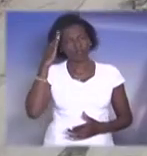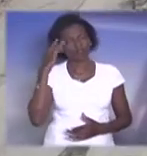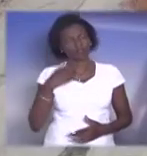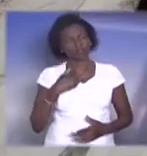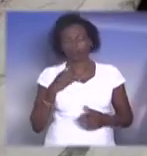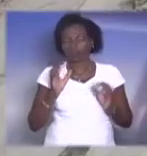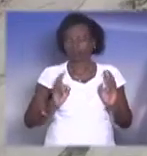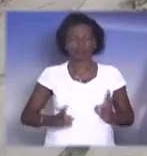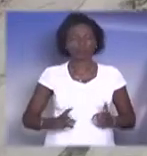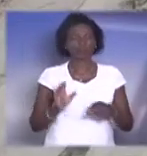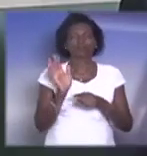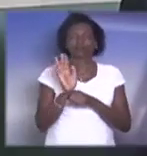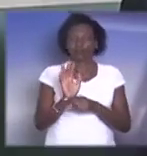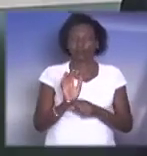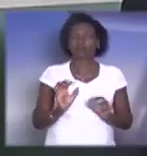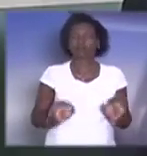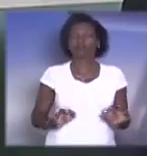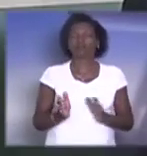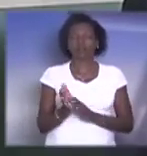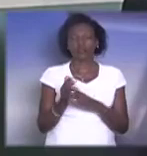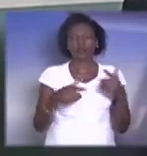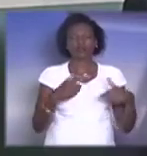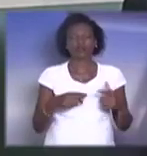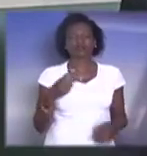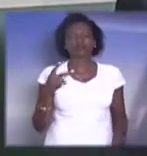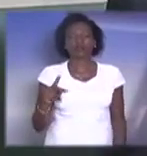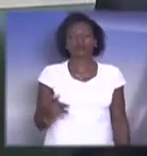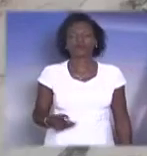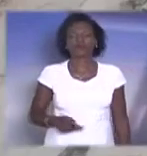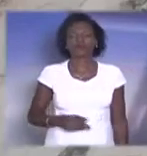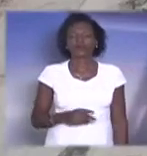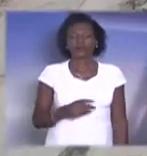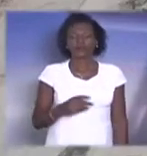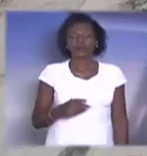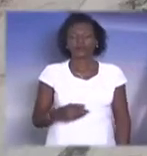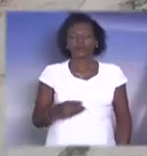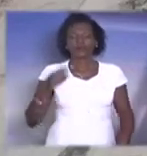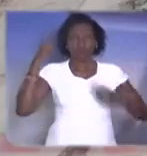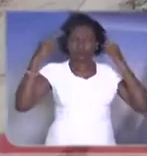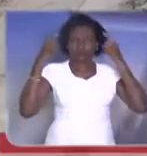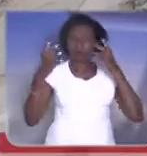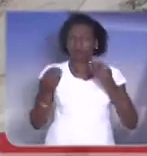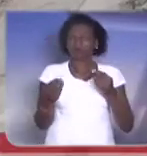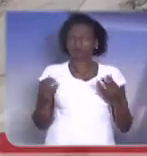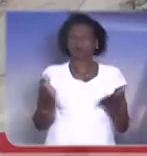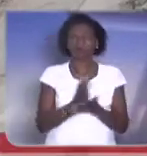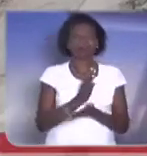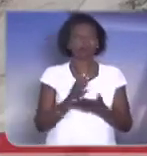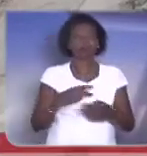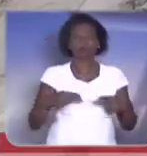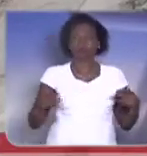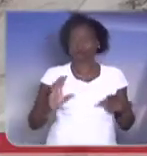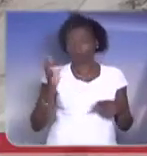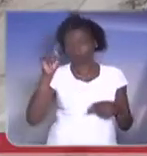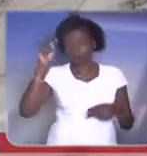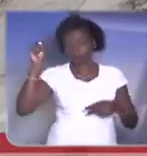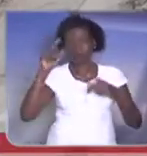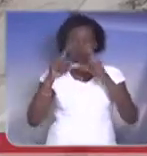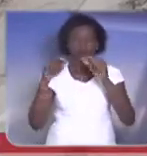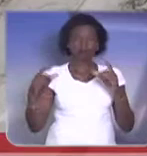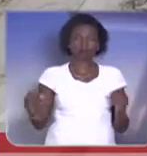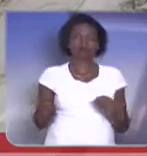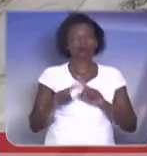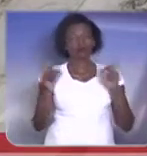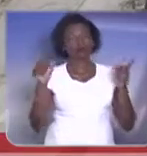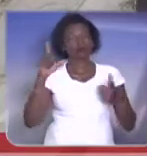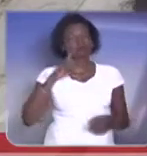dessa causa também, parabéns pela missão que o senhor tem executado. Como eu dizia aqui, a gente se preocupa muito com os assuntos de Brasília, os assuntos de superinteresse,